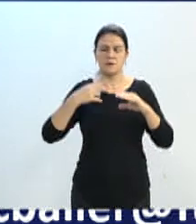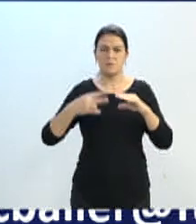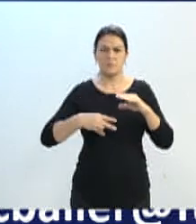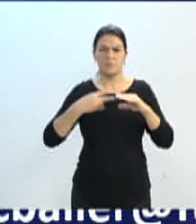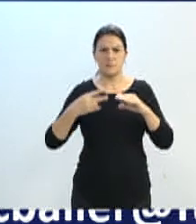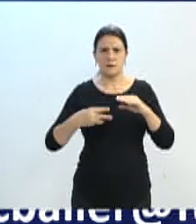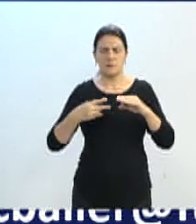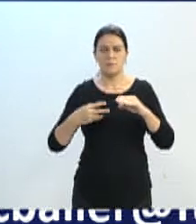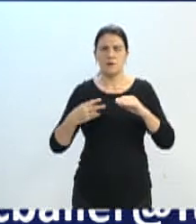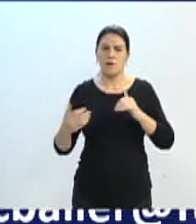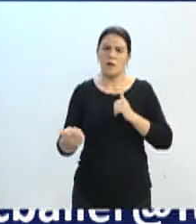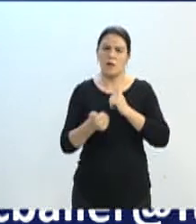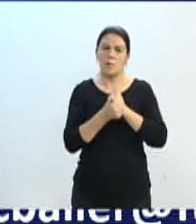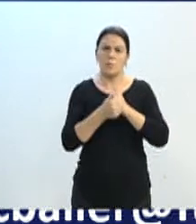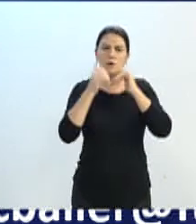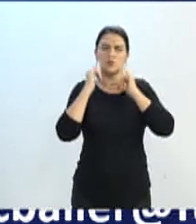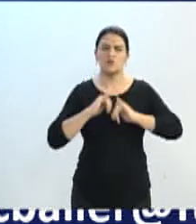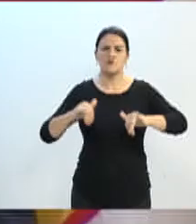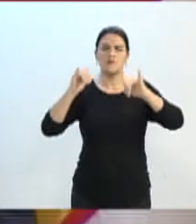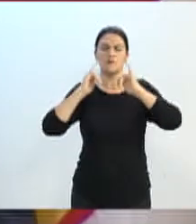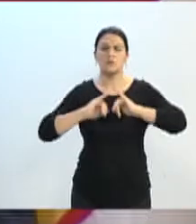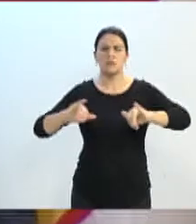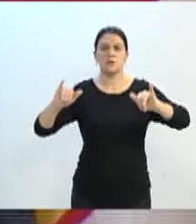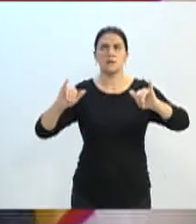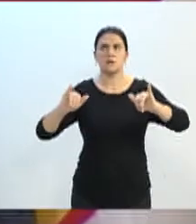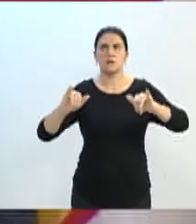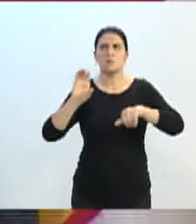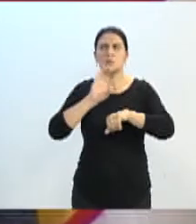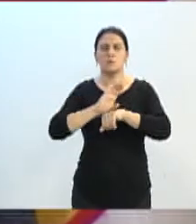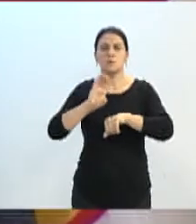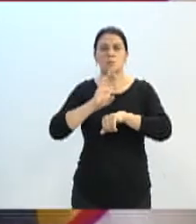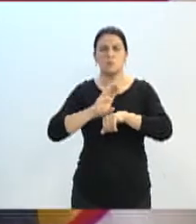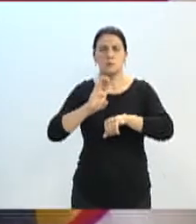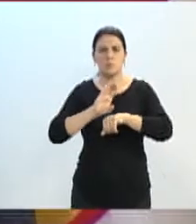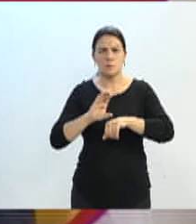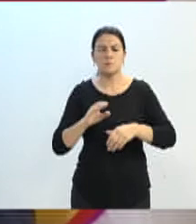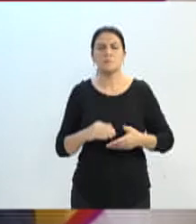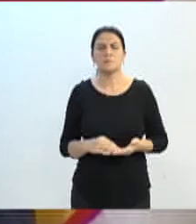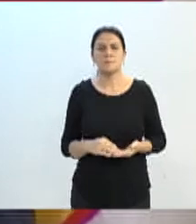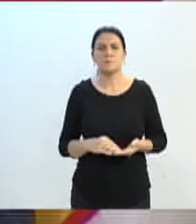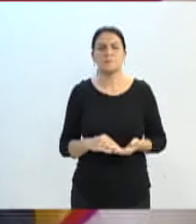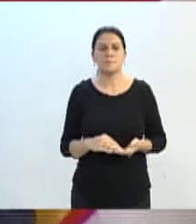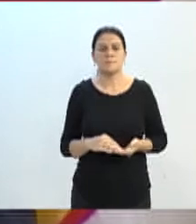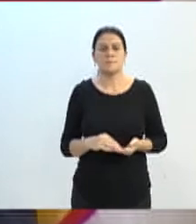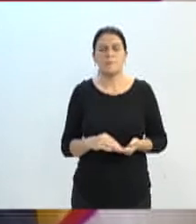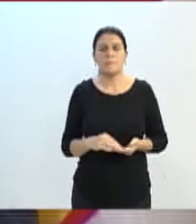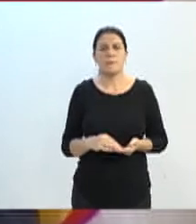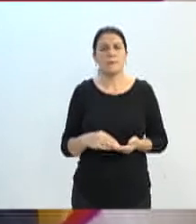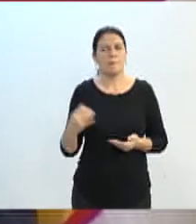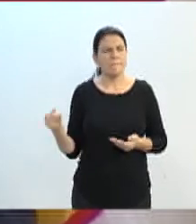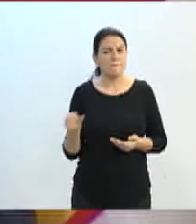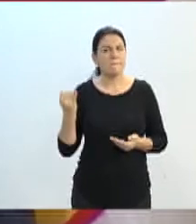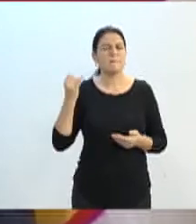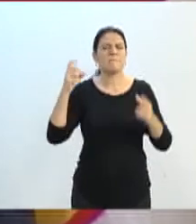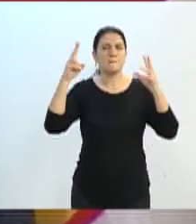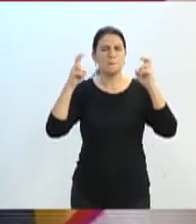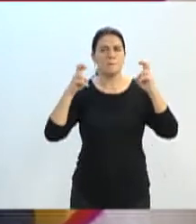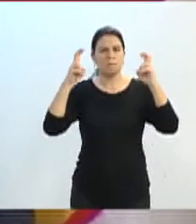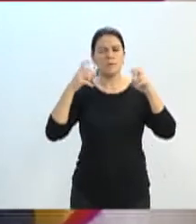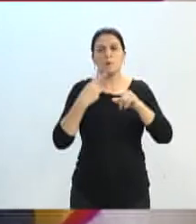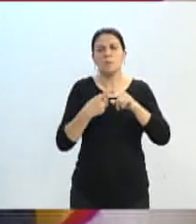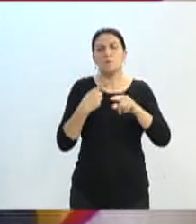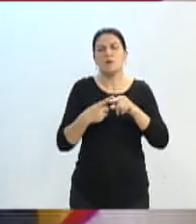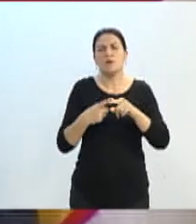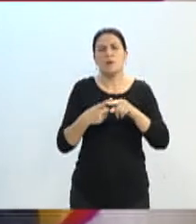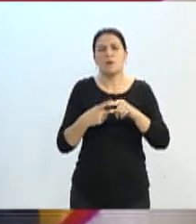nos apoie na divulgação desses cursos. É um assunto importante, porque trata da formação